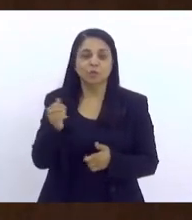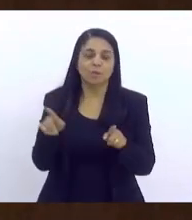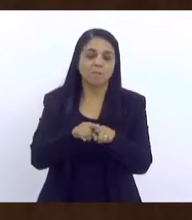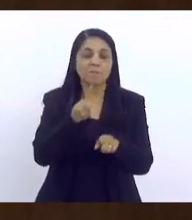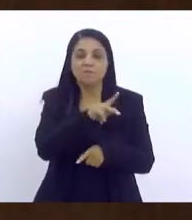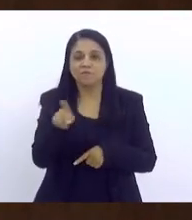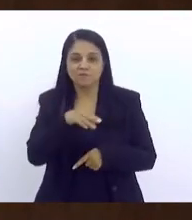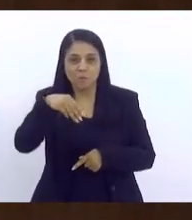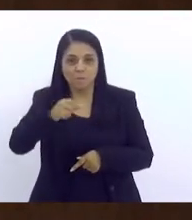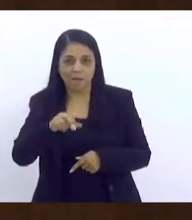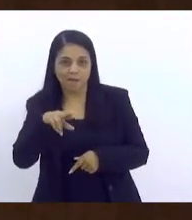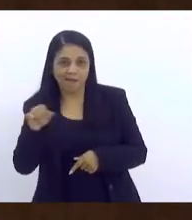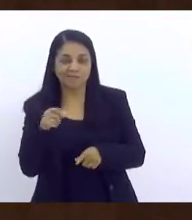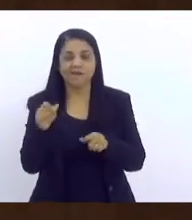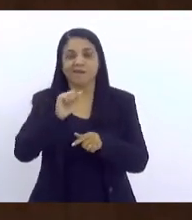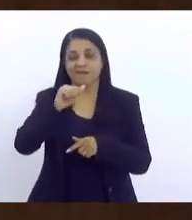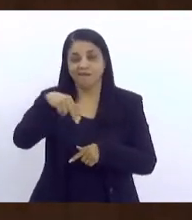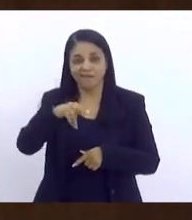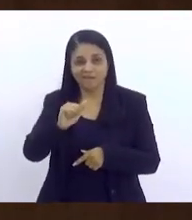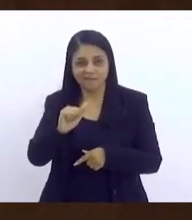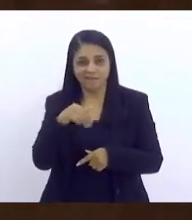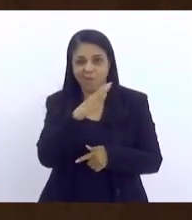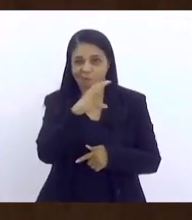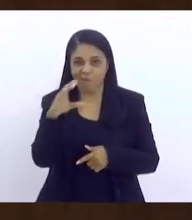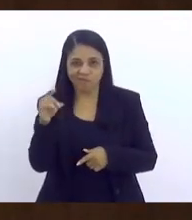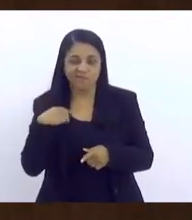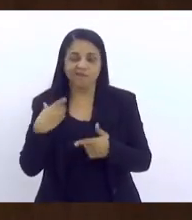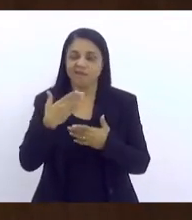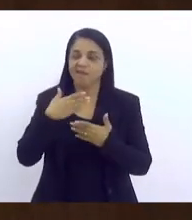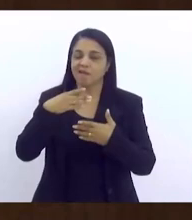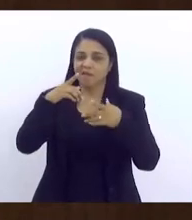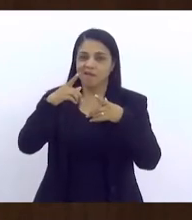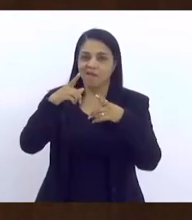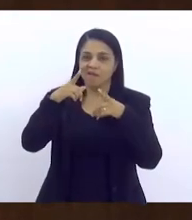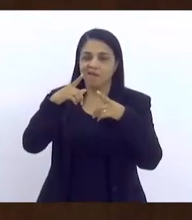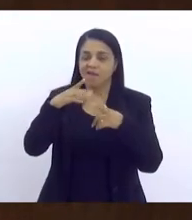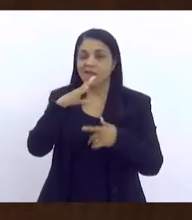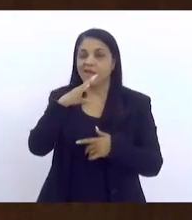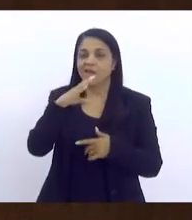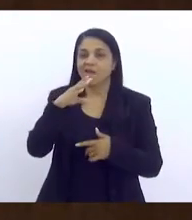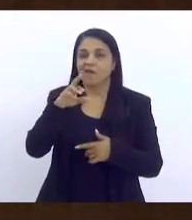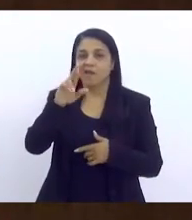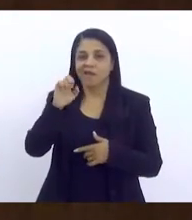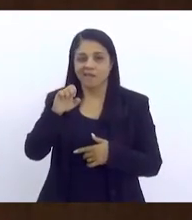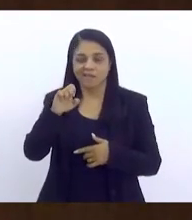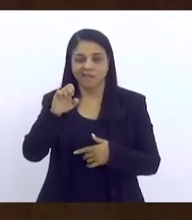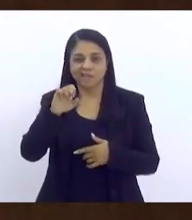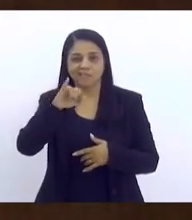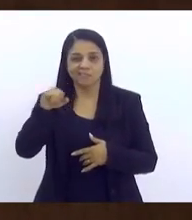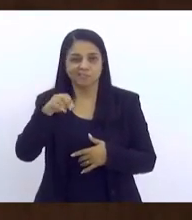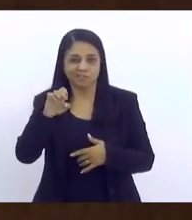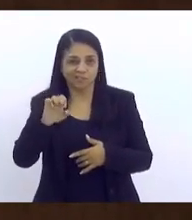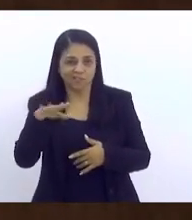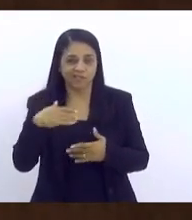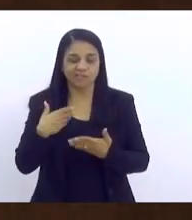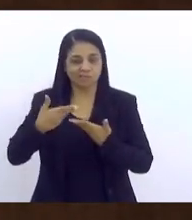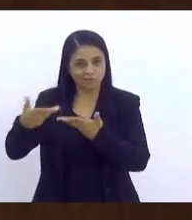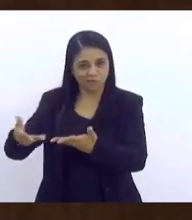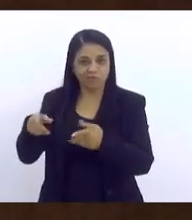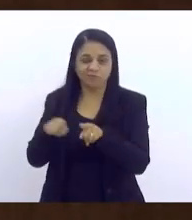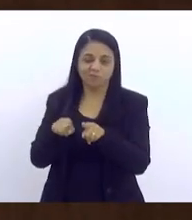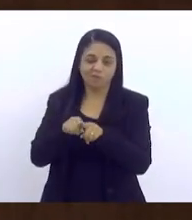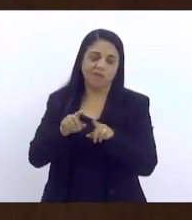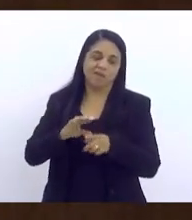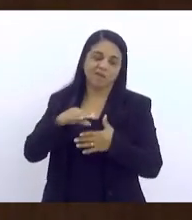acabou de falar, a Ana que coordena, a Rejane que me convidou, que é coordenadora do Núcleo Estadual de Enfrentamento à